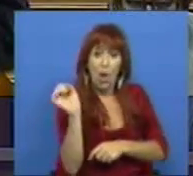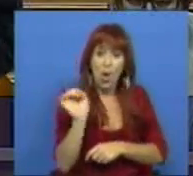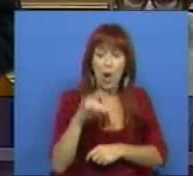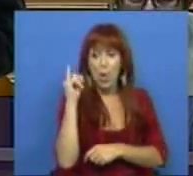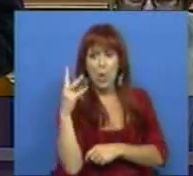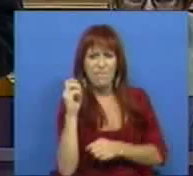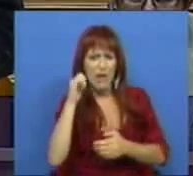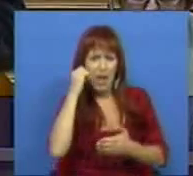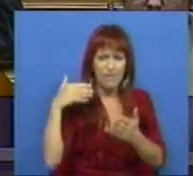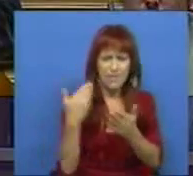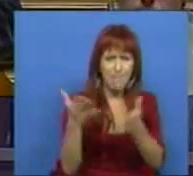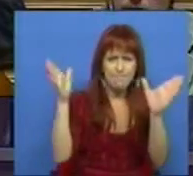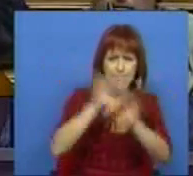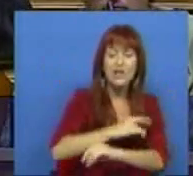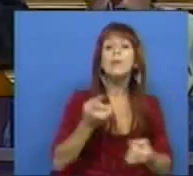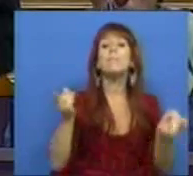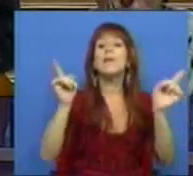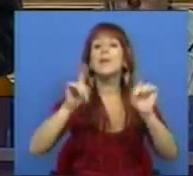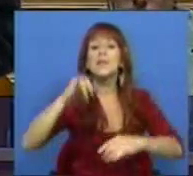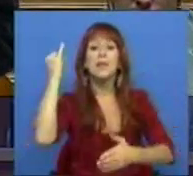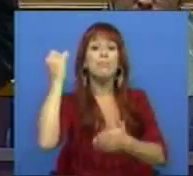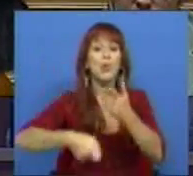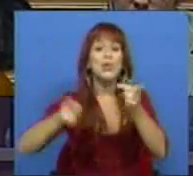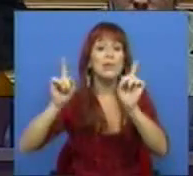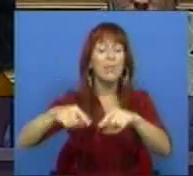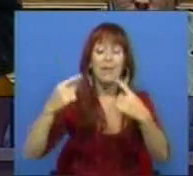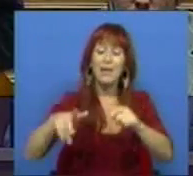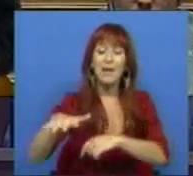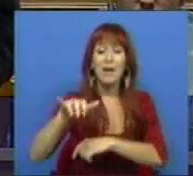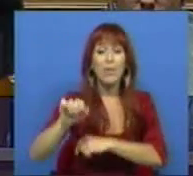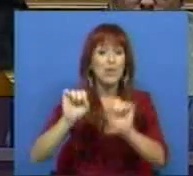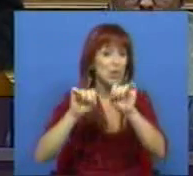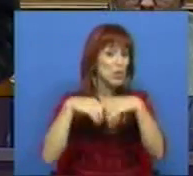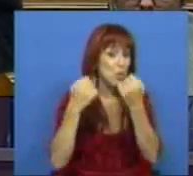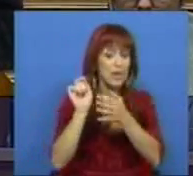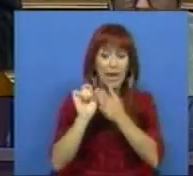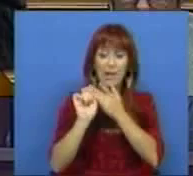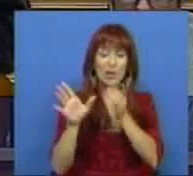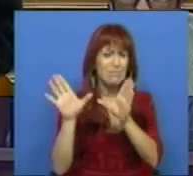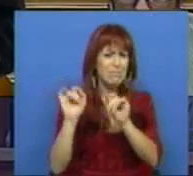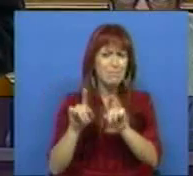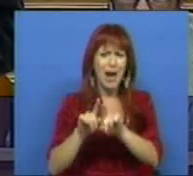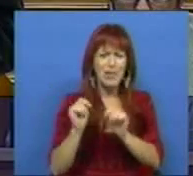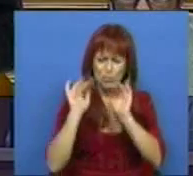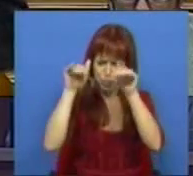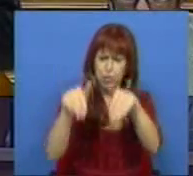que o IVA vem a agravar, mas é também um imposto que tem do ponto de vista social as características mais